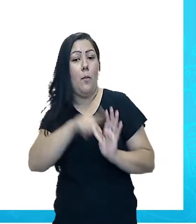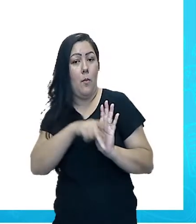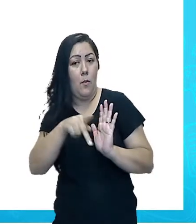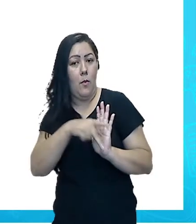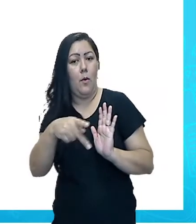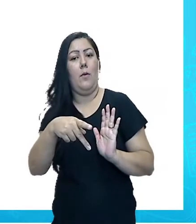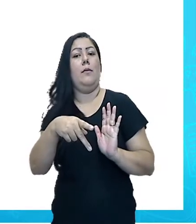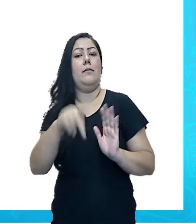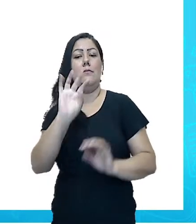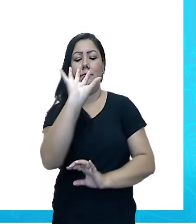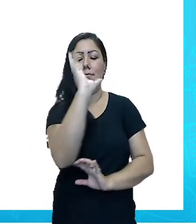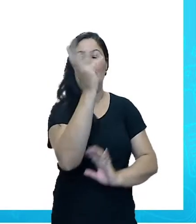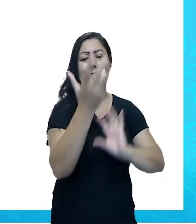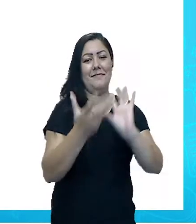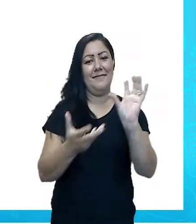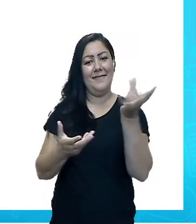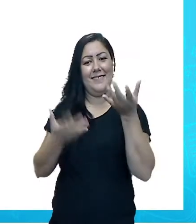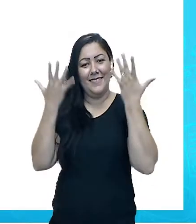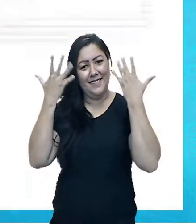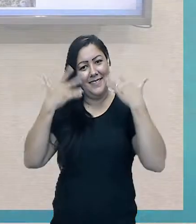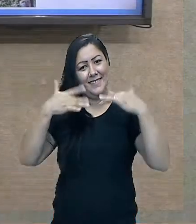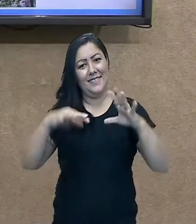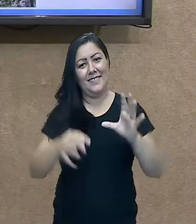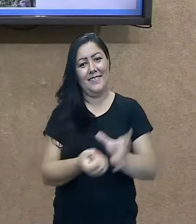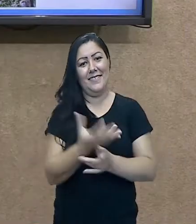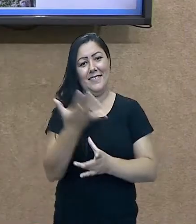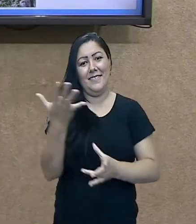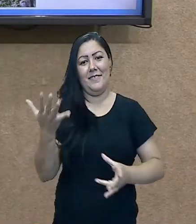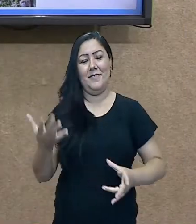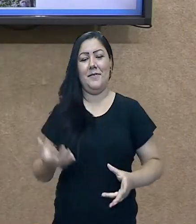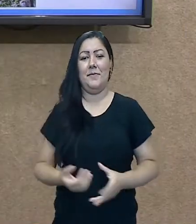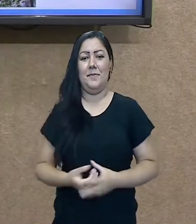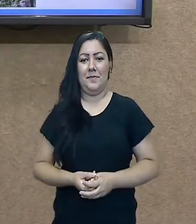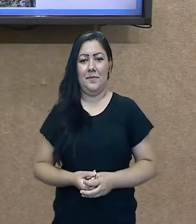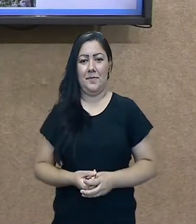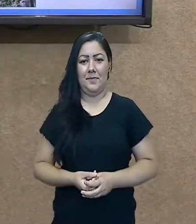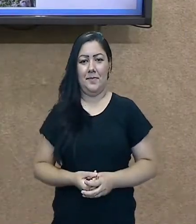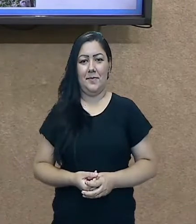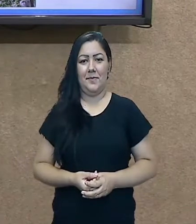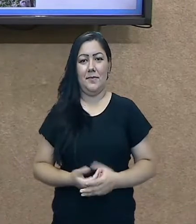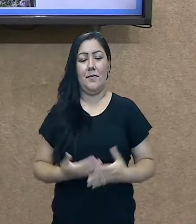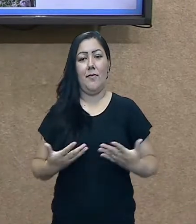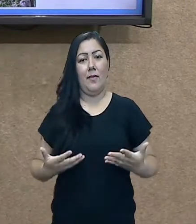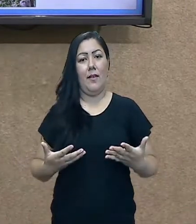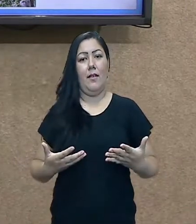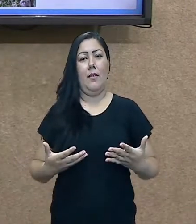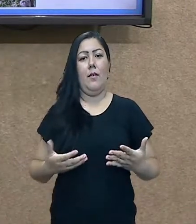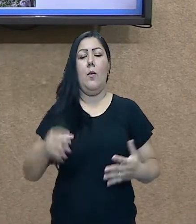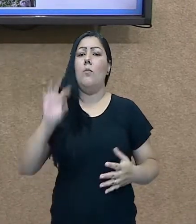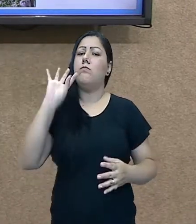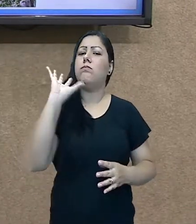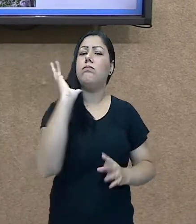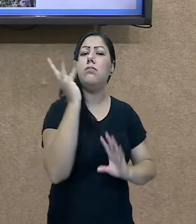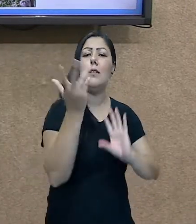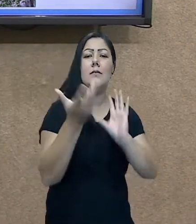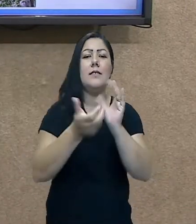Ok? Então, a natureza, ela muda os espaços.